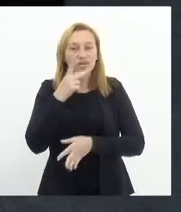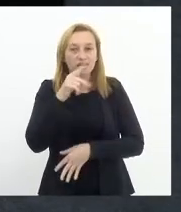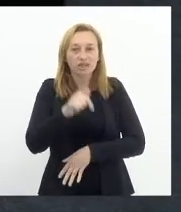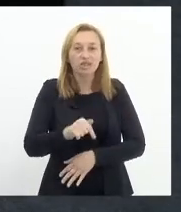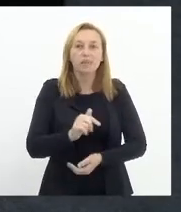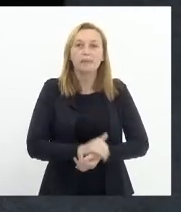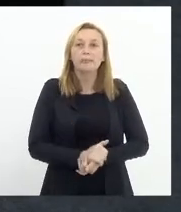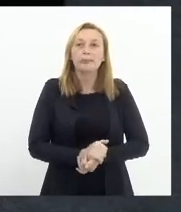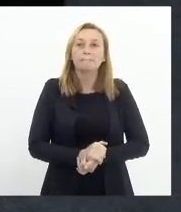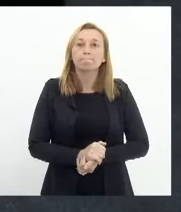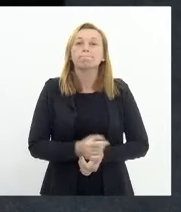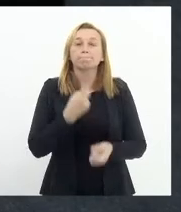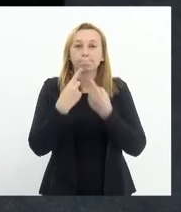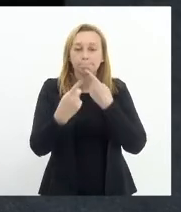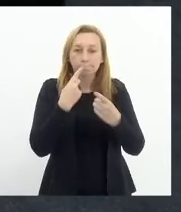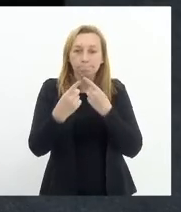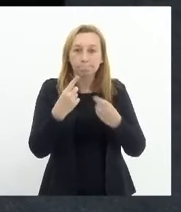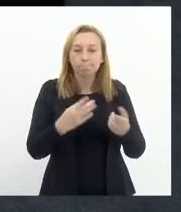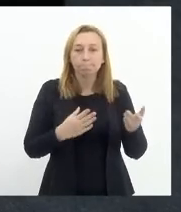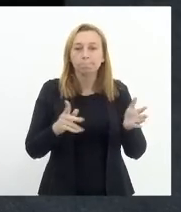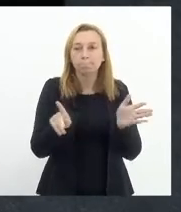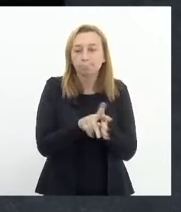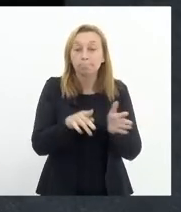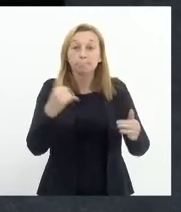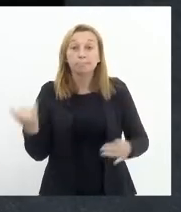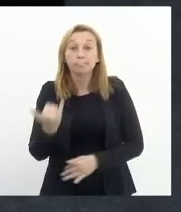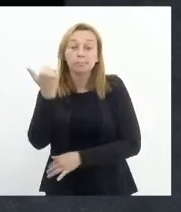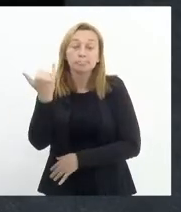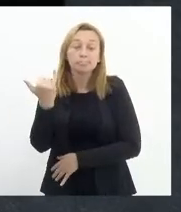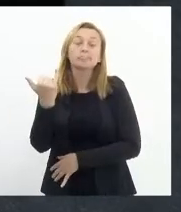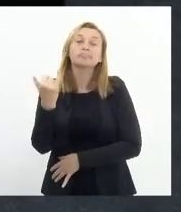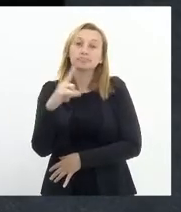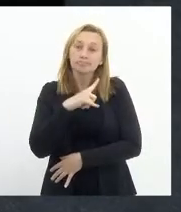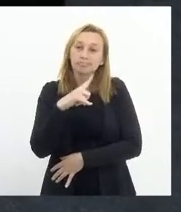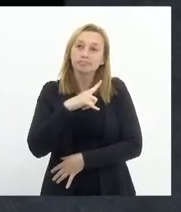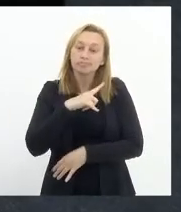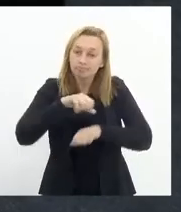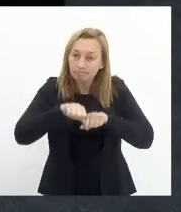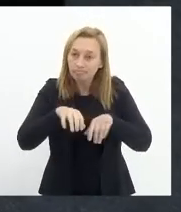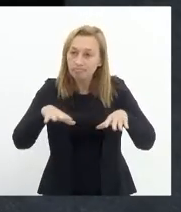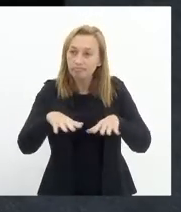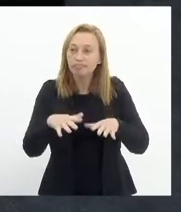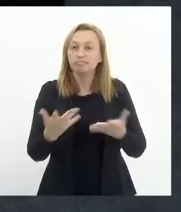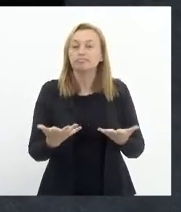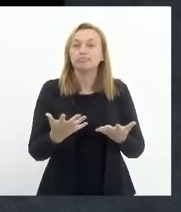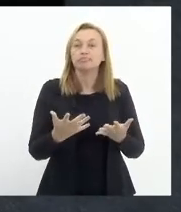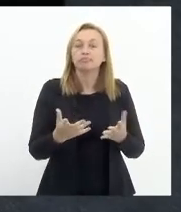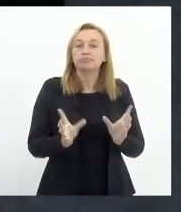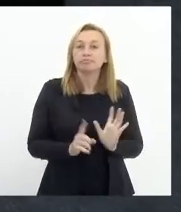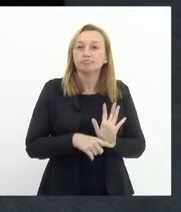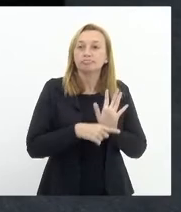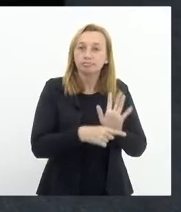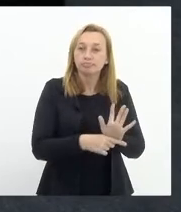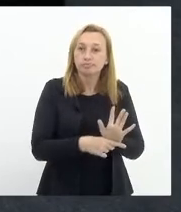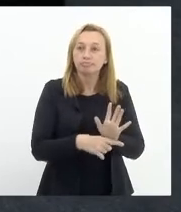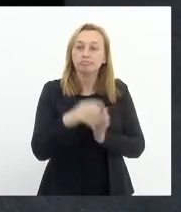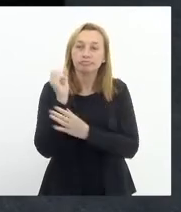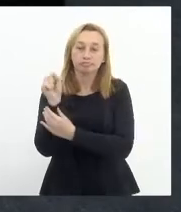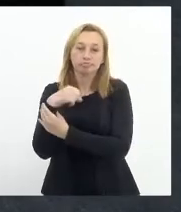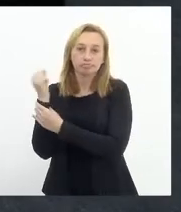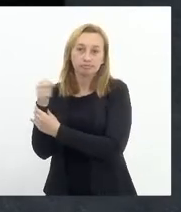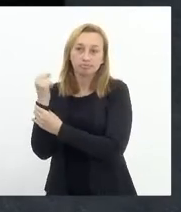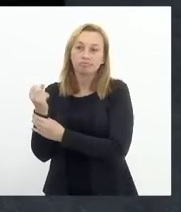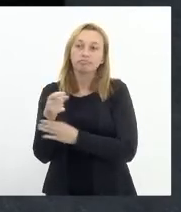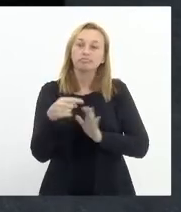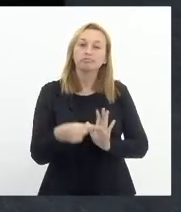quando discutiu o projeto, da importância de termos a ampliação do atendimento, de fisioterapia para essas